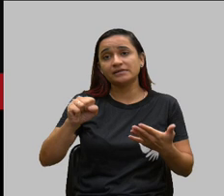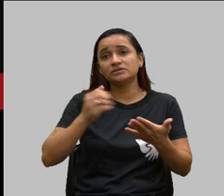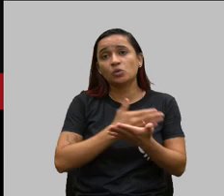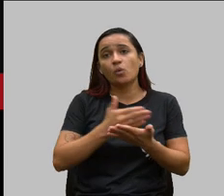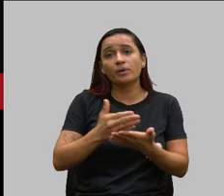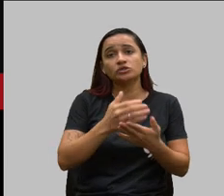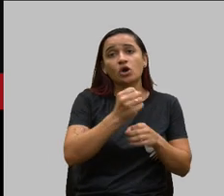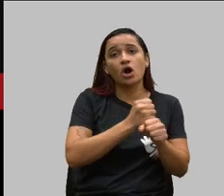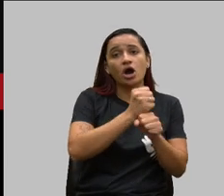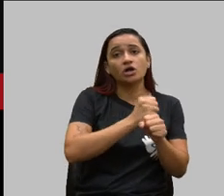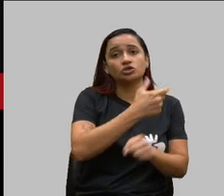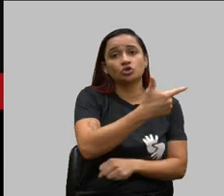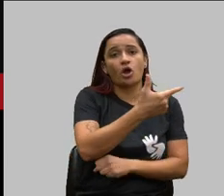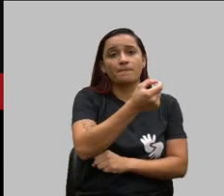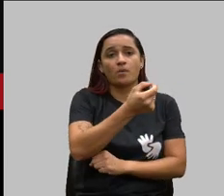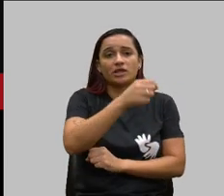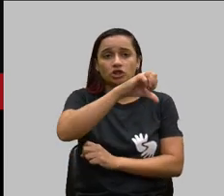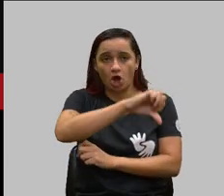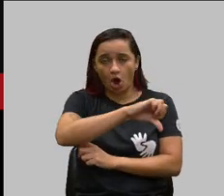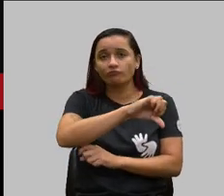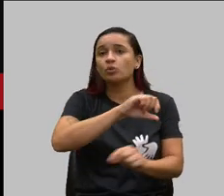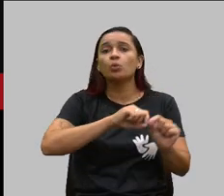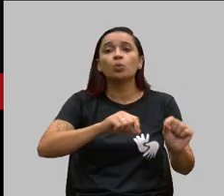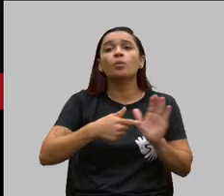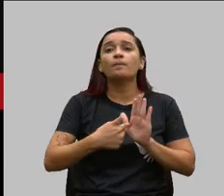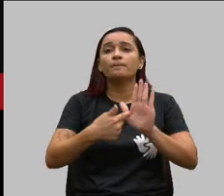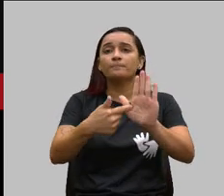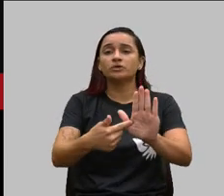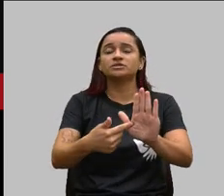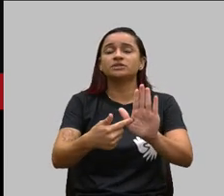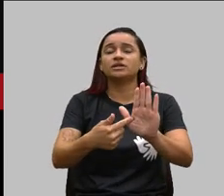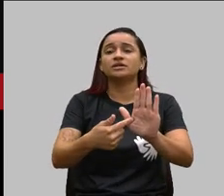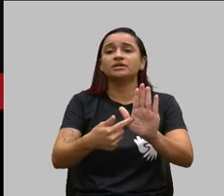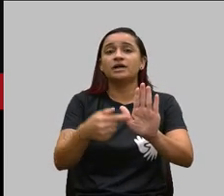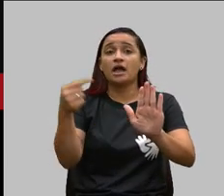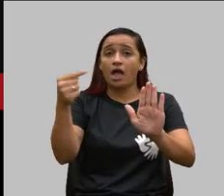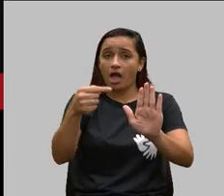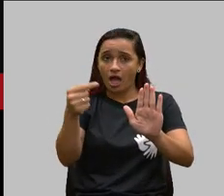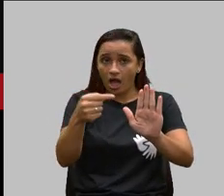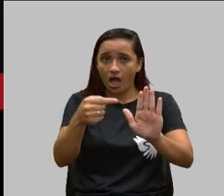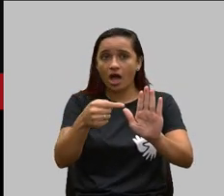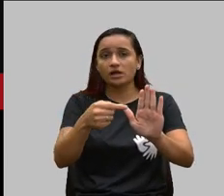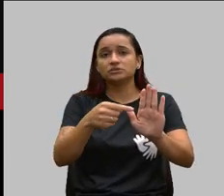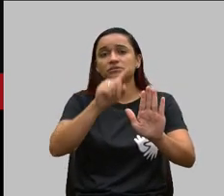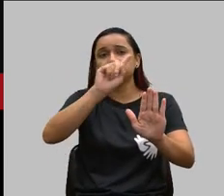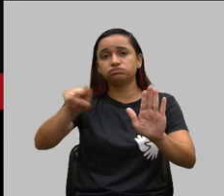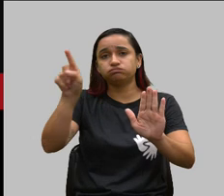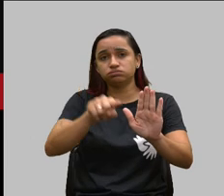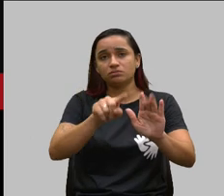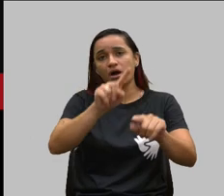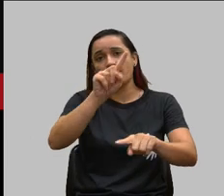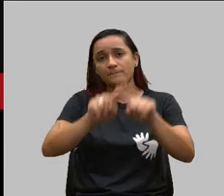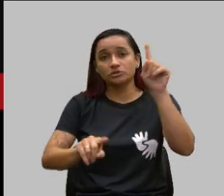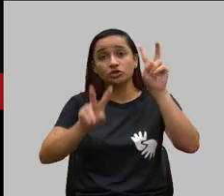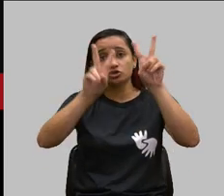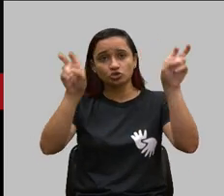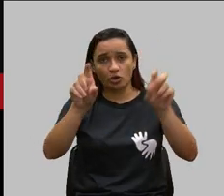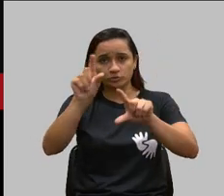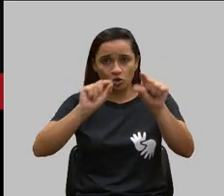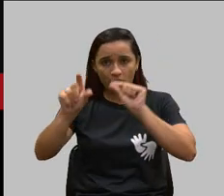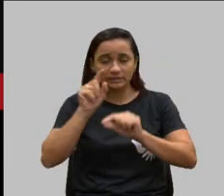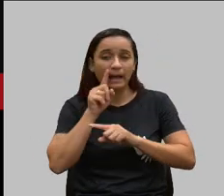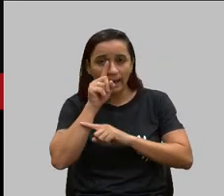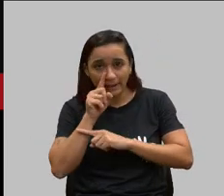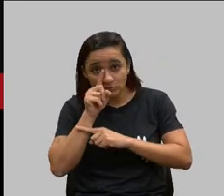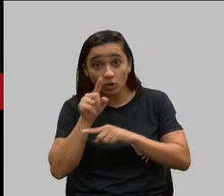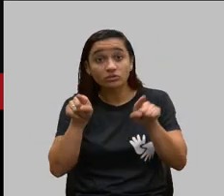ela traz essa vedação de seleção de risco e ela diz o seguinte que os planos